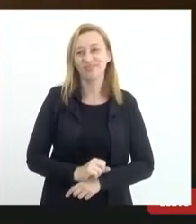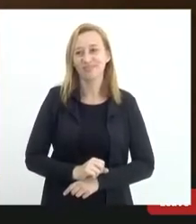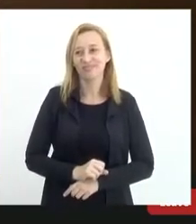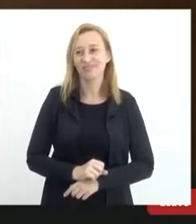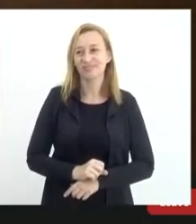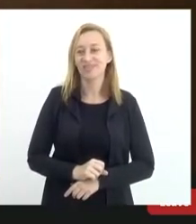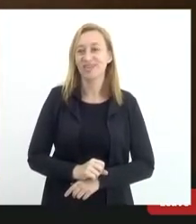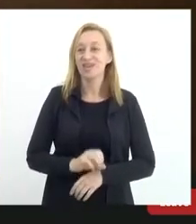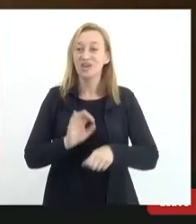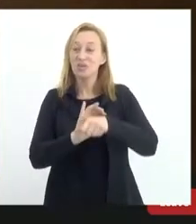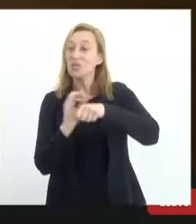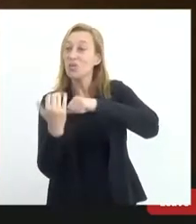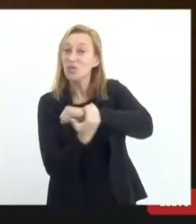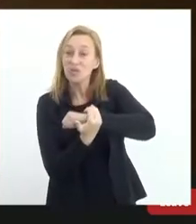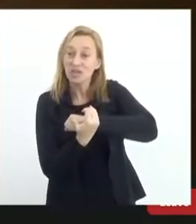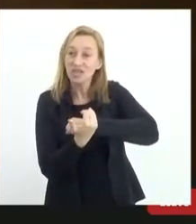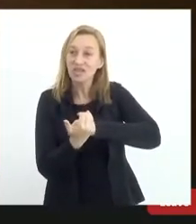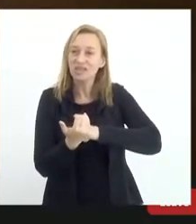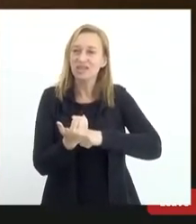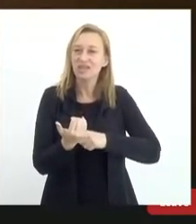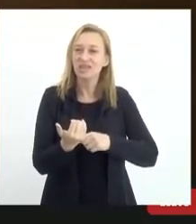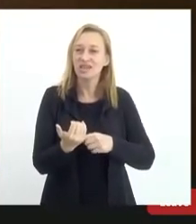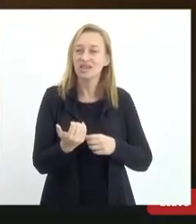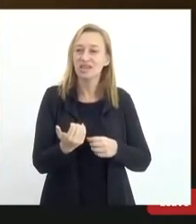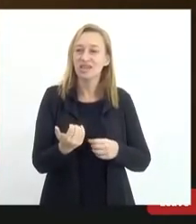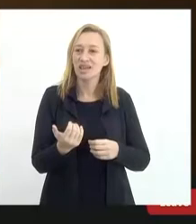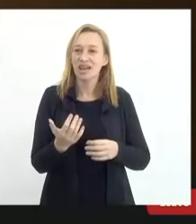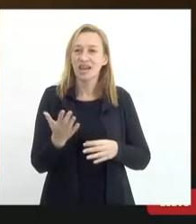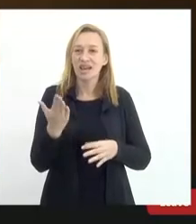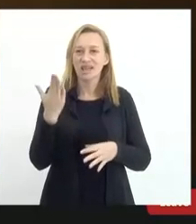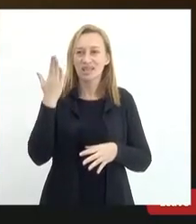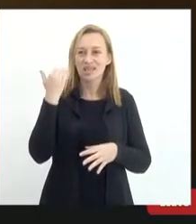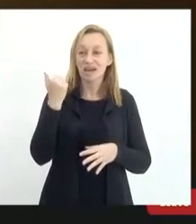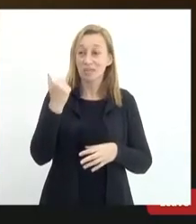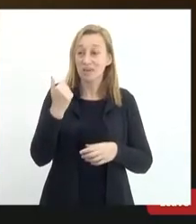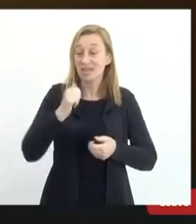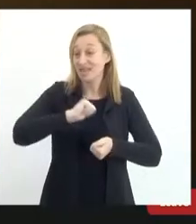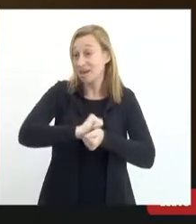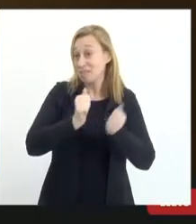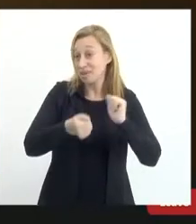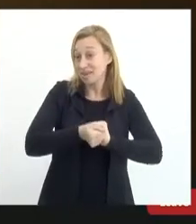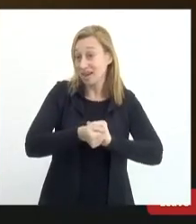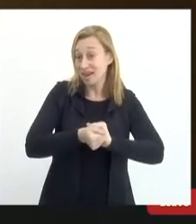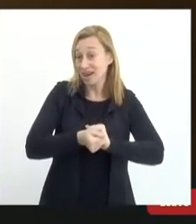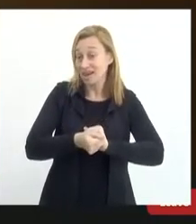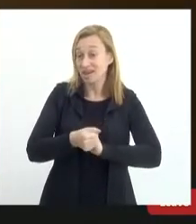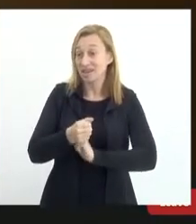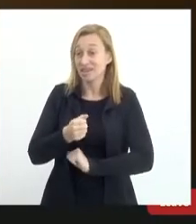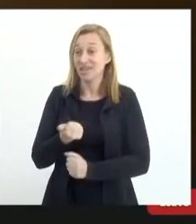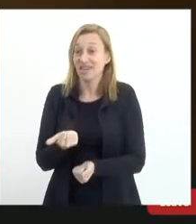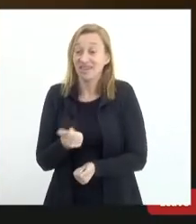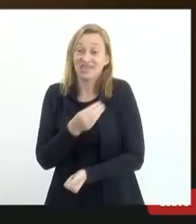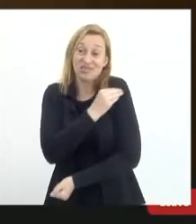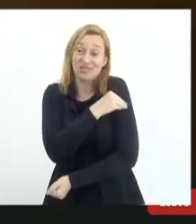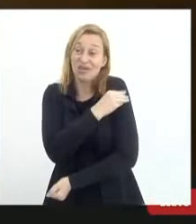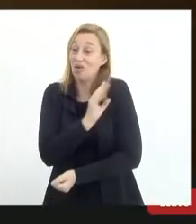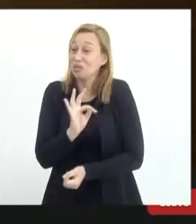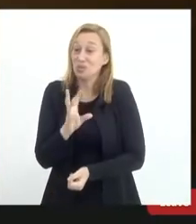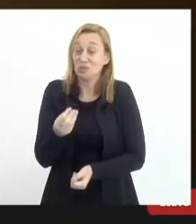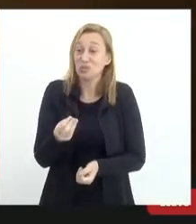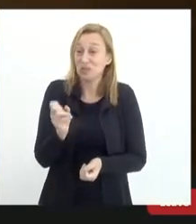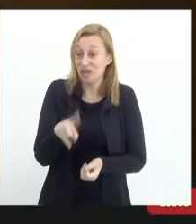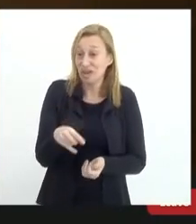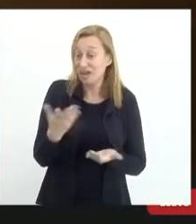Covid a lidar com o cotonete, cotonete comumente chamado o suave, né? que